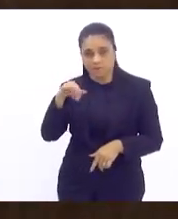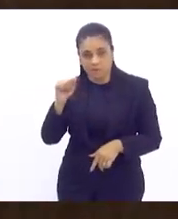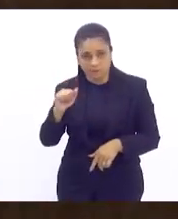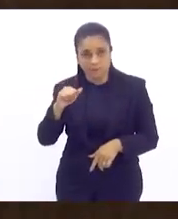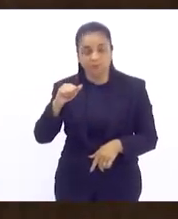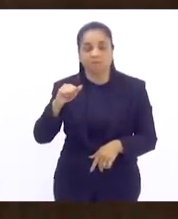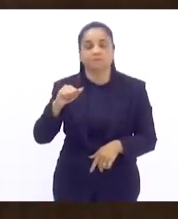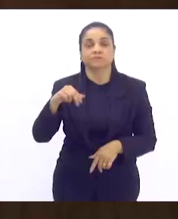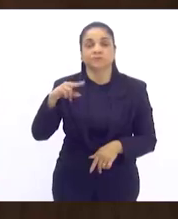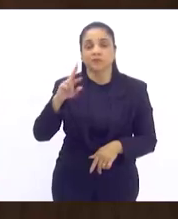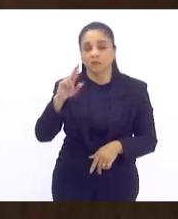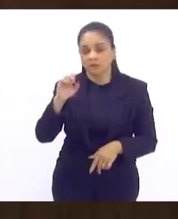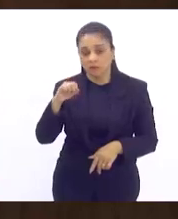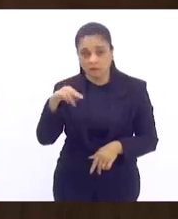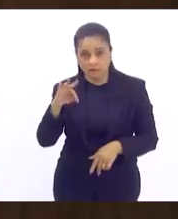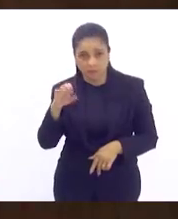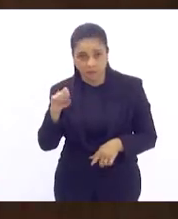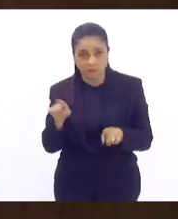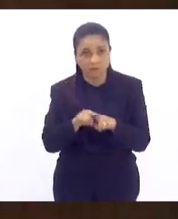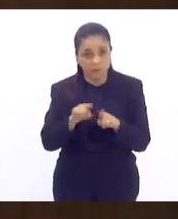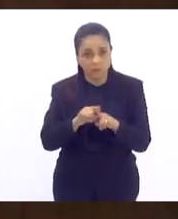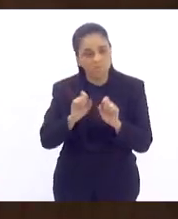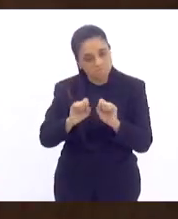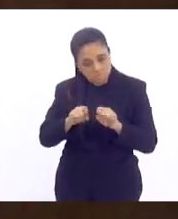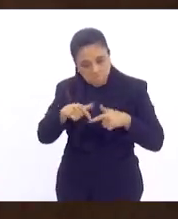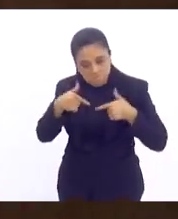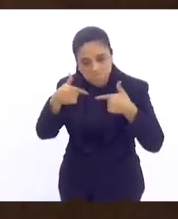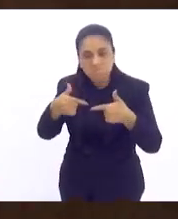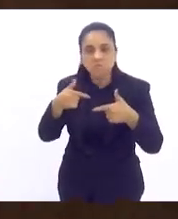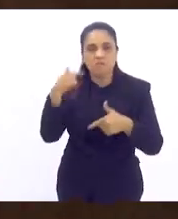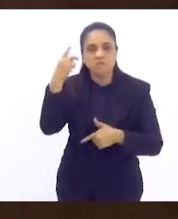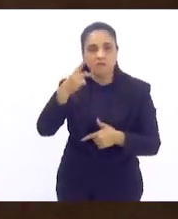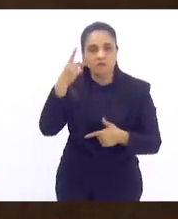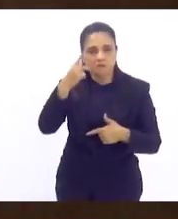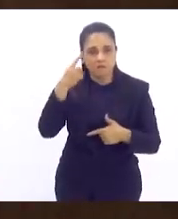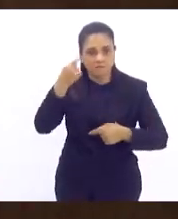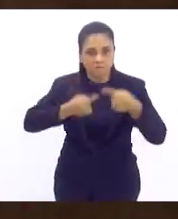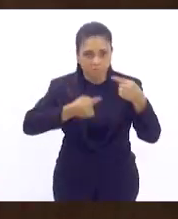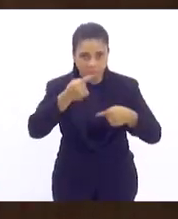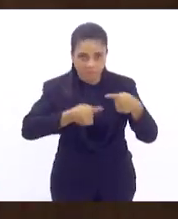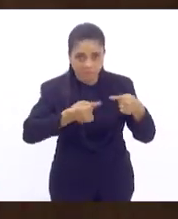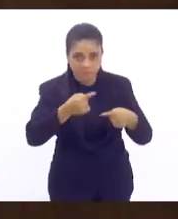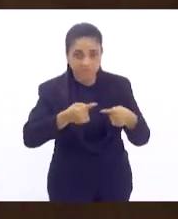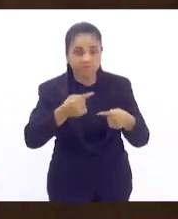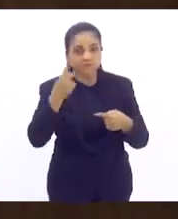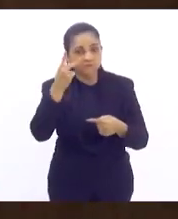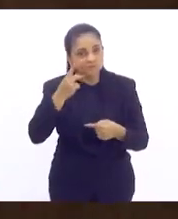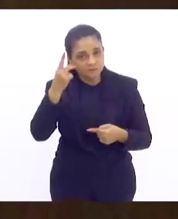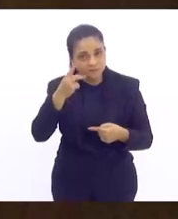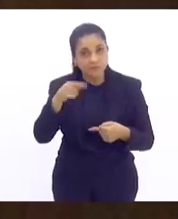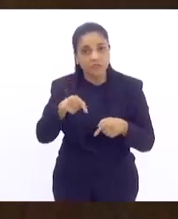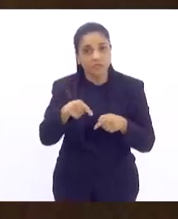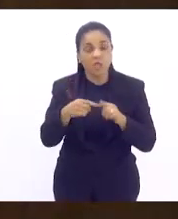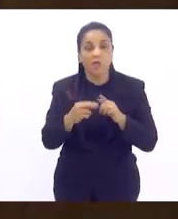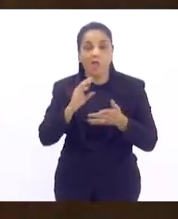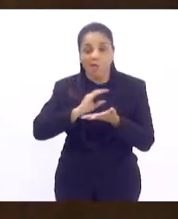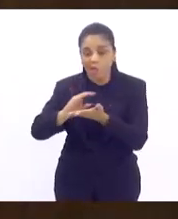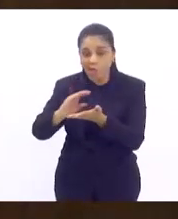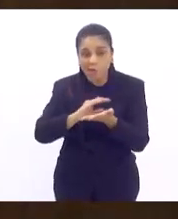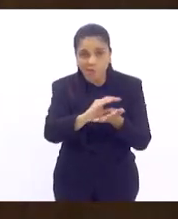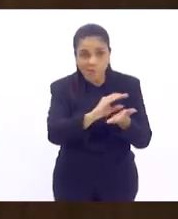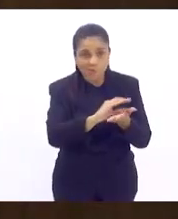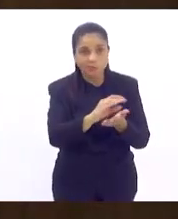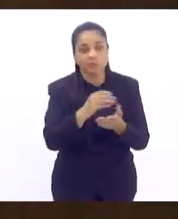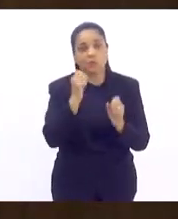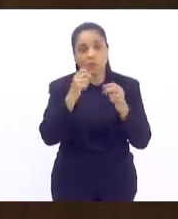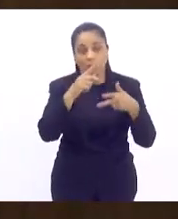precisamos encarar com seriedade políticas públicas que direcionem os recursos políticos do Poder Executivo